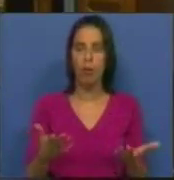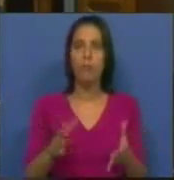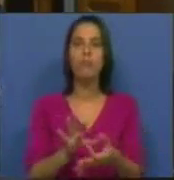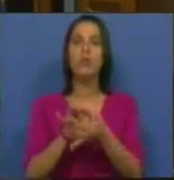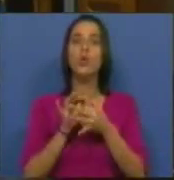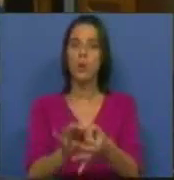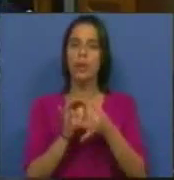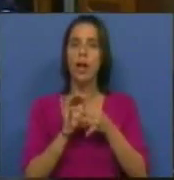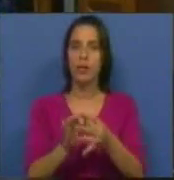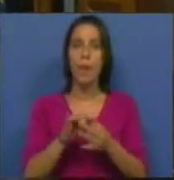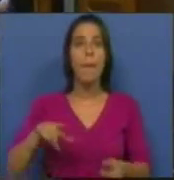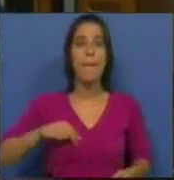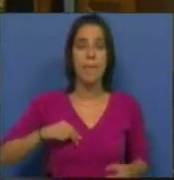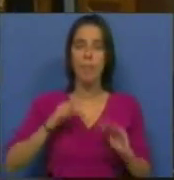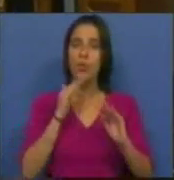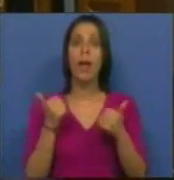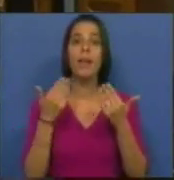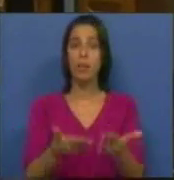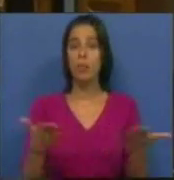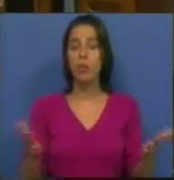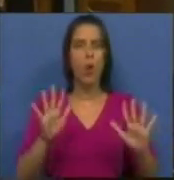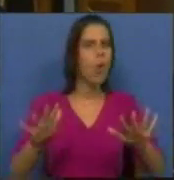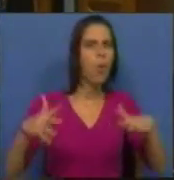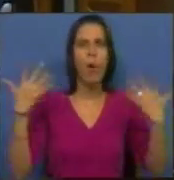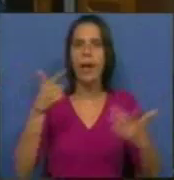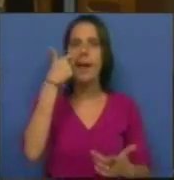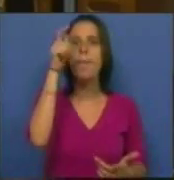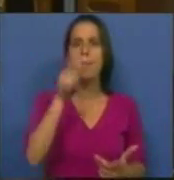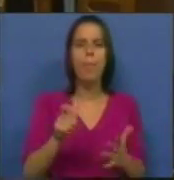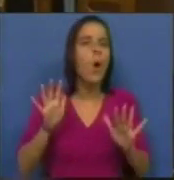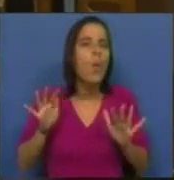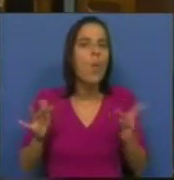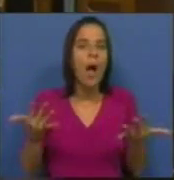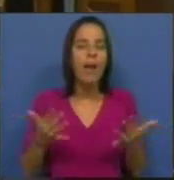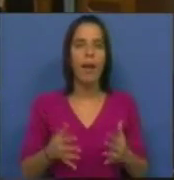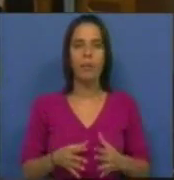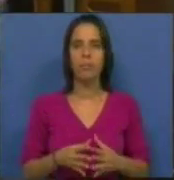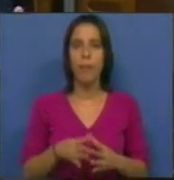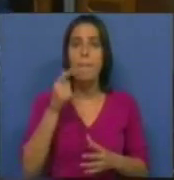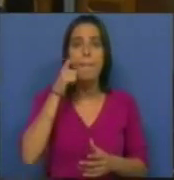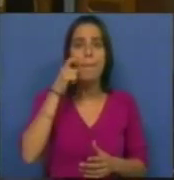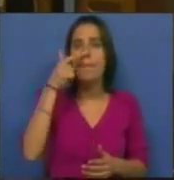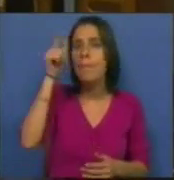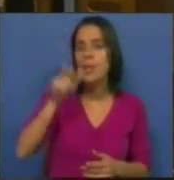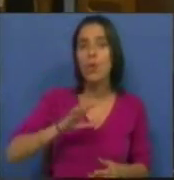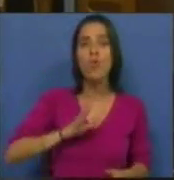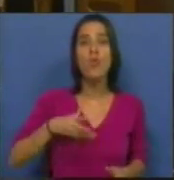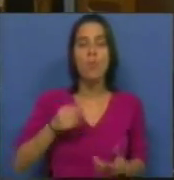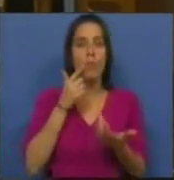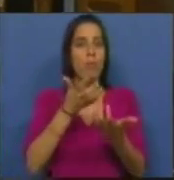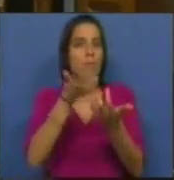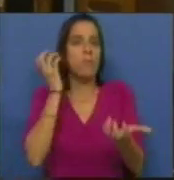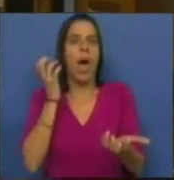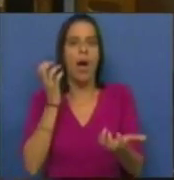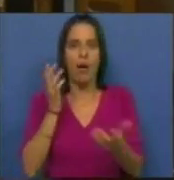se solidarizem com prémios atribuídos a qualquer cidadão, a qualquer pessoa que no mundo se tenha